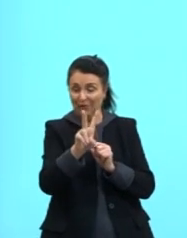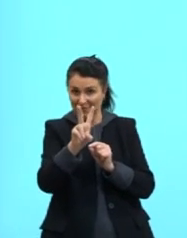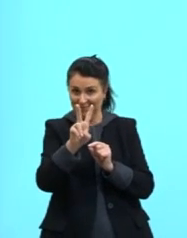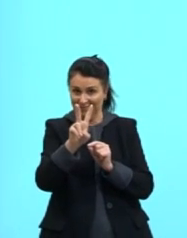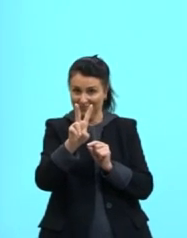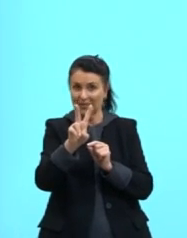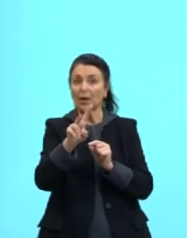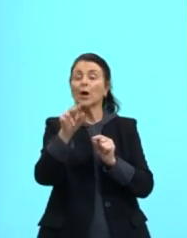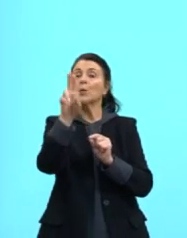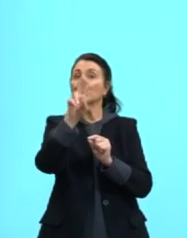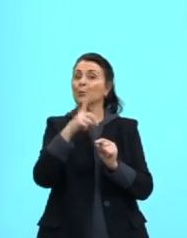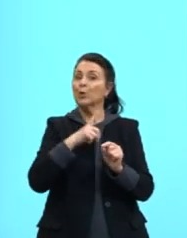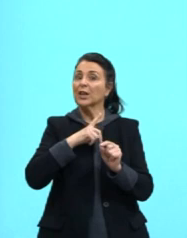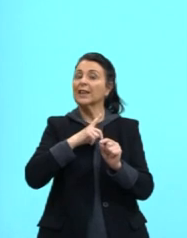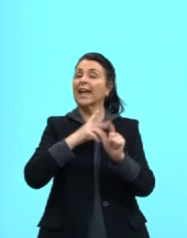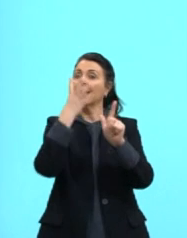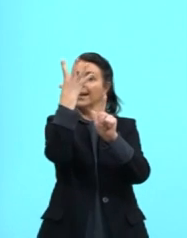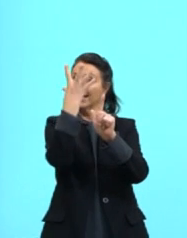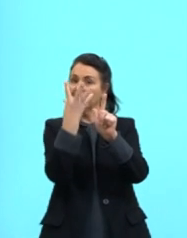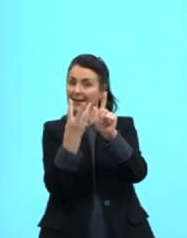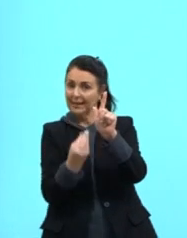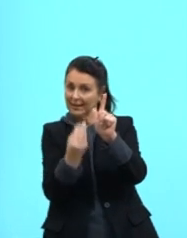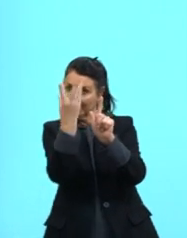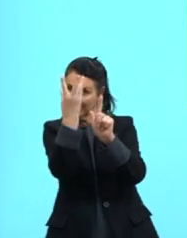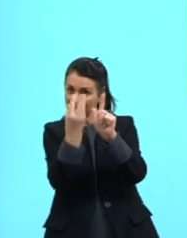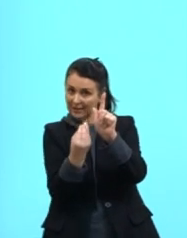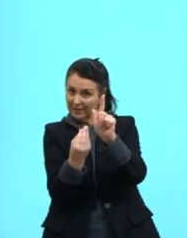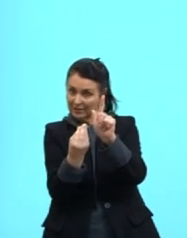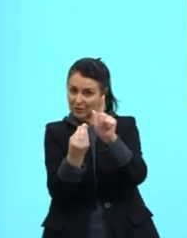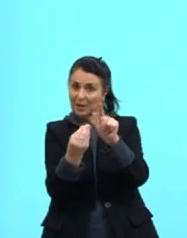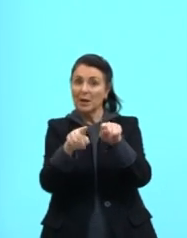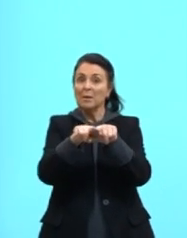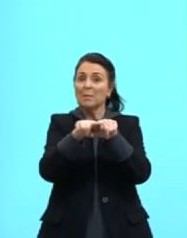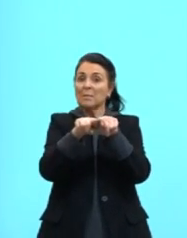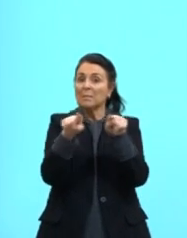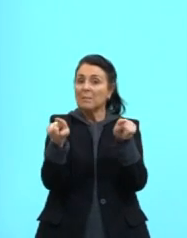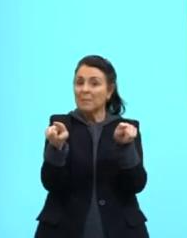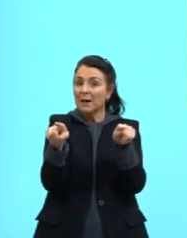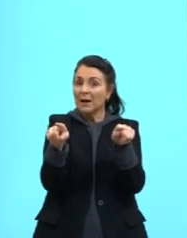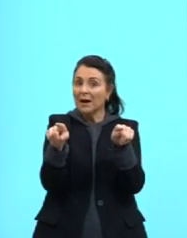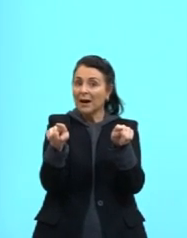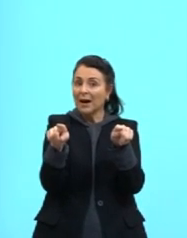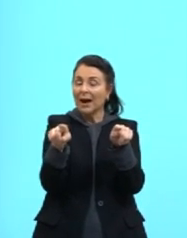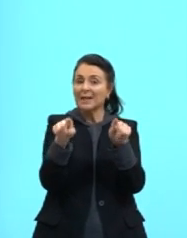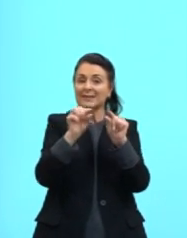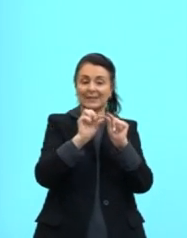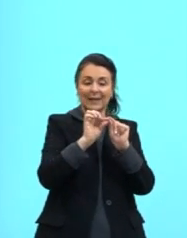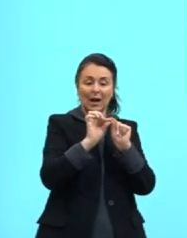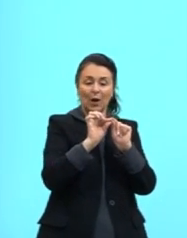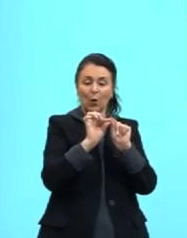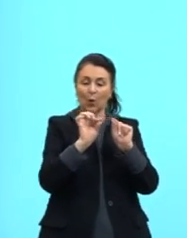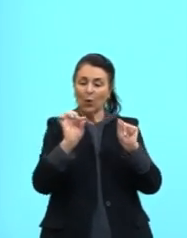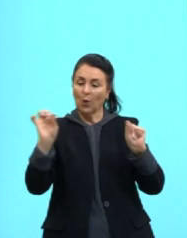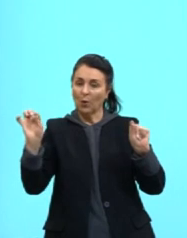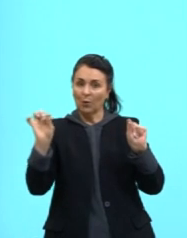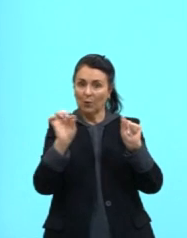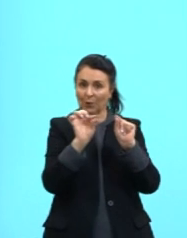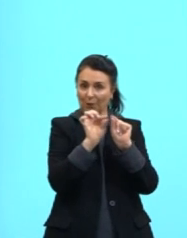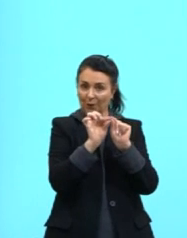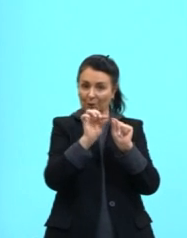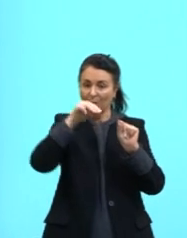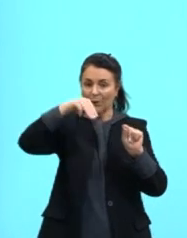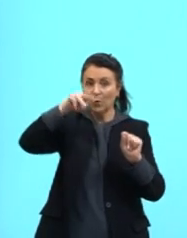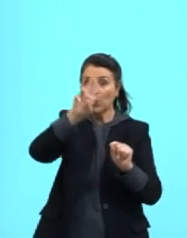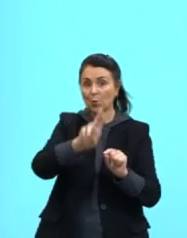ação da gravidade, tá? Mas, na horizontal, a gente usa o MRU,